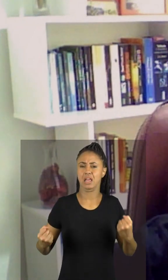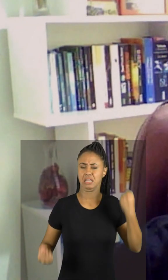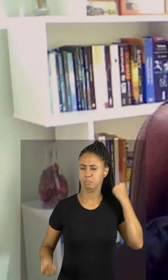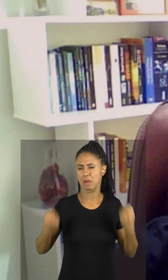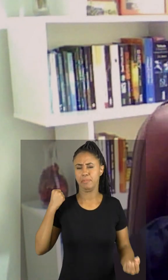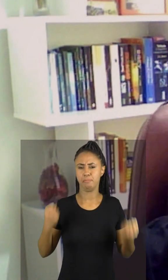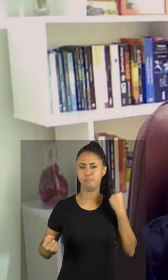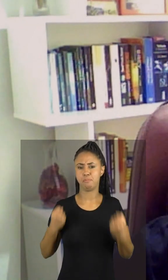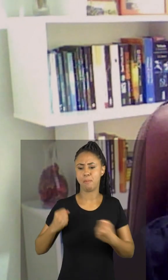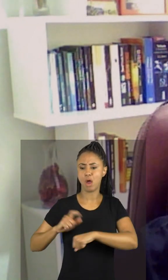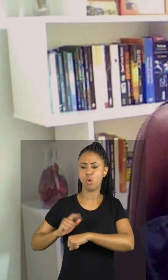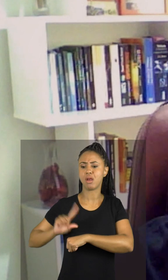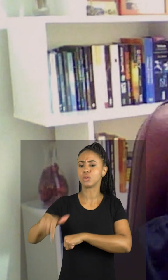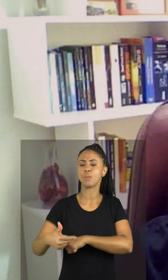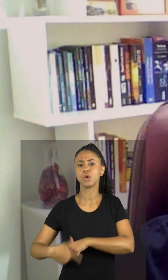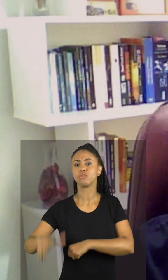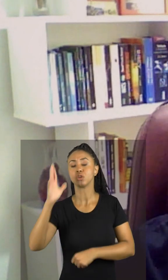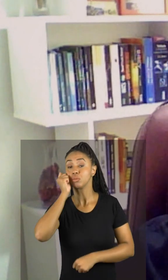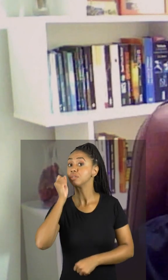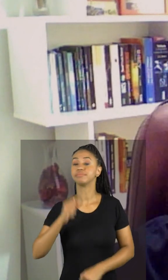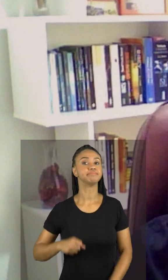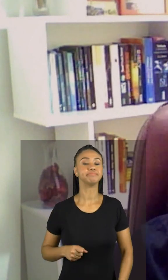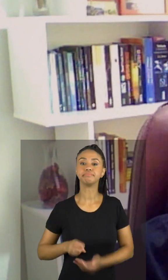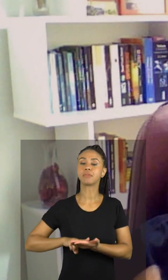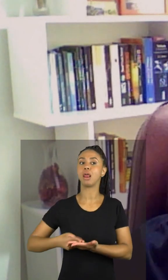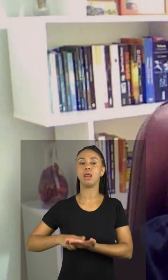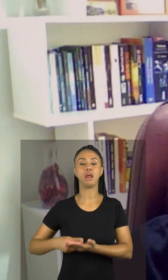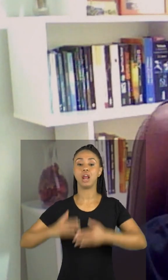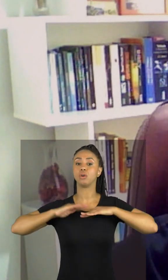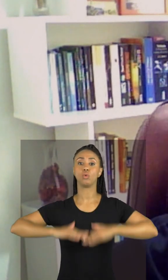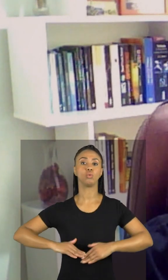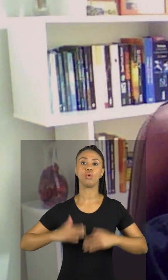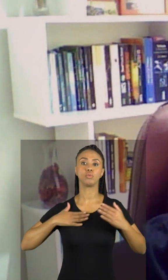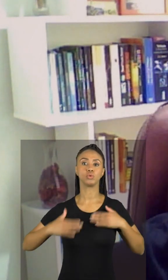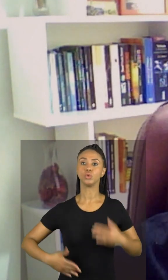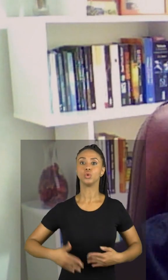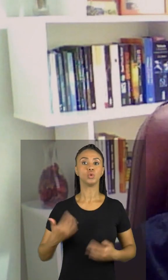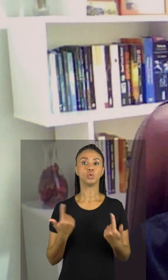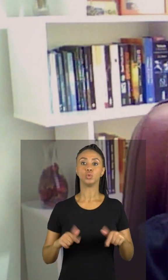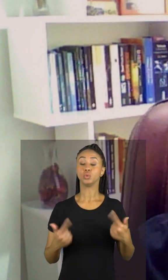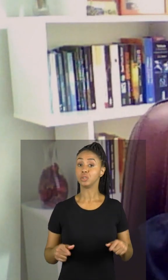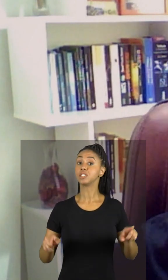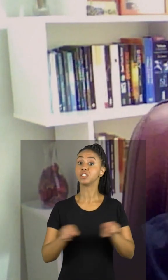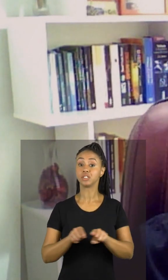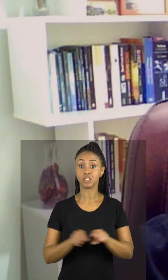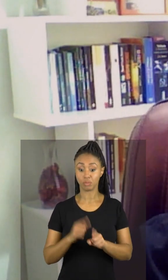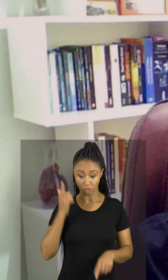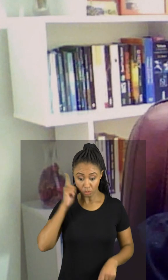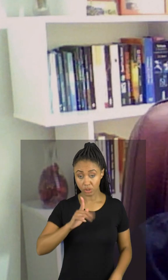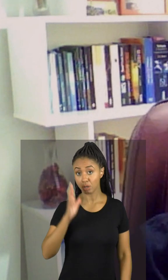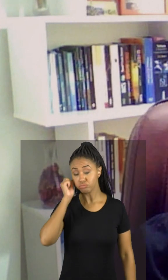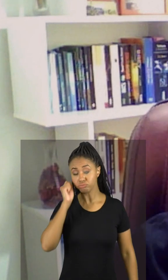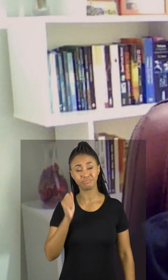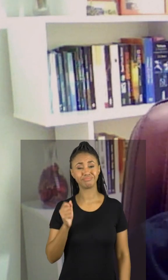próximo do horário de dormir, dificulta bastante o processo de relaxamento e o ato de adormecer,